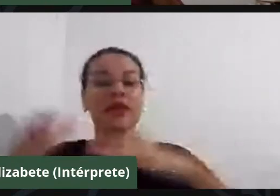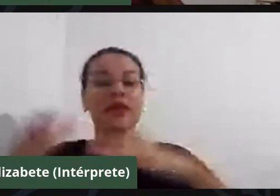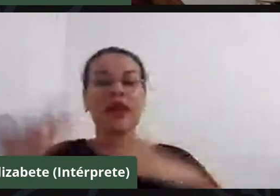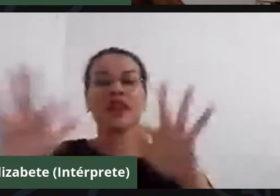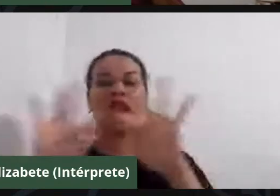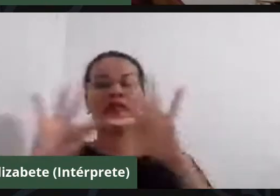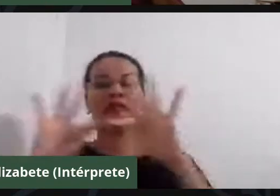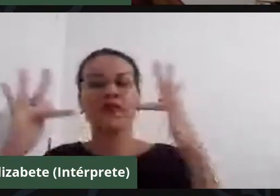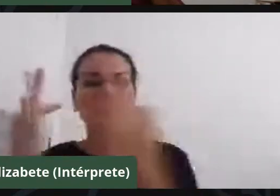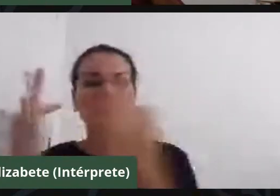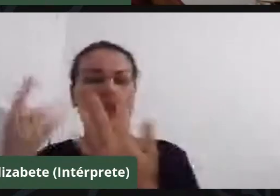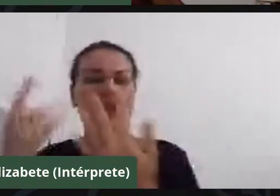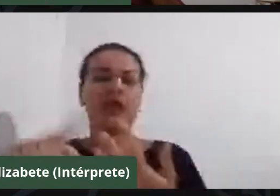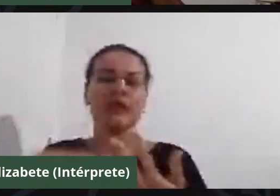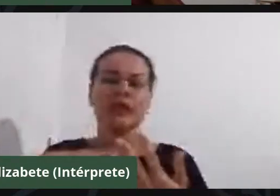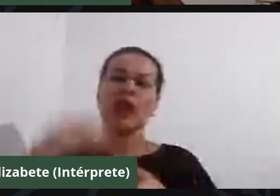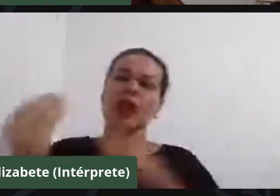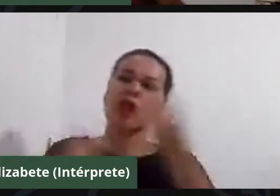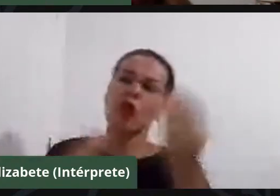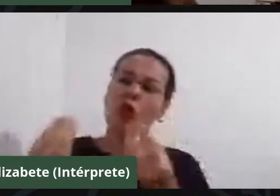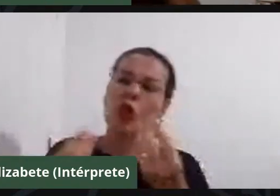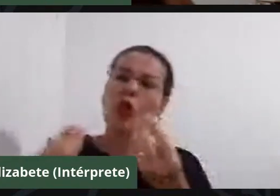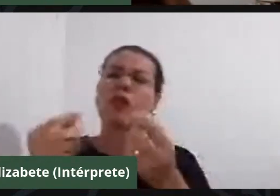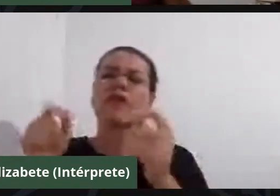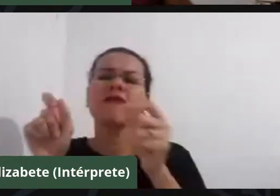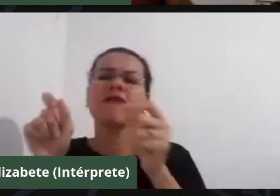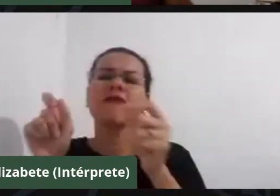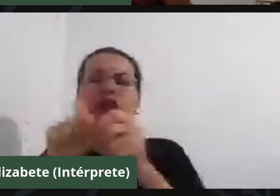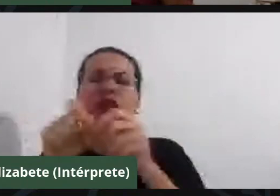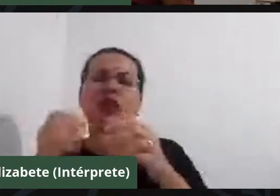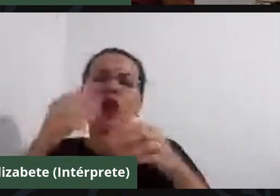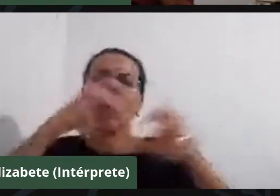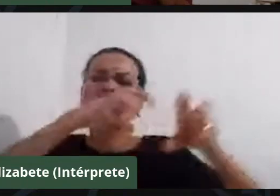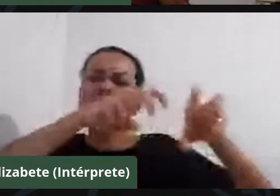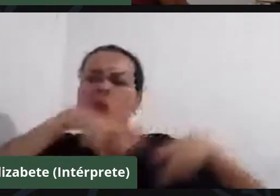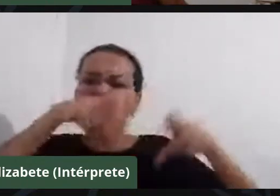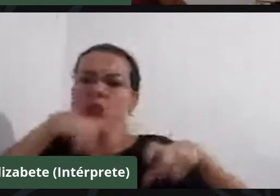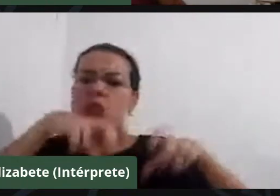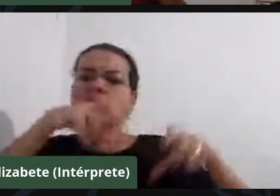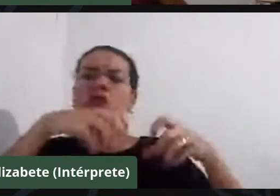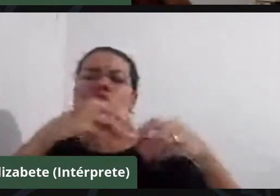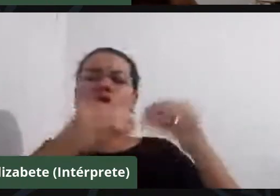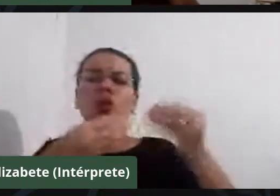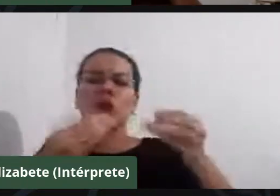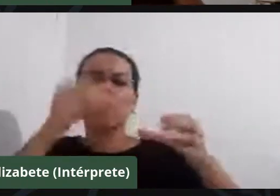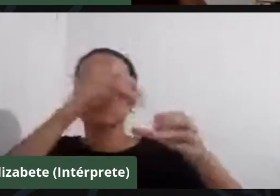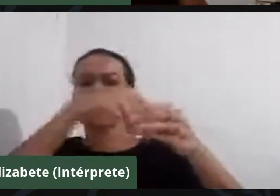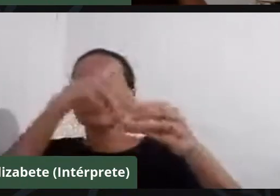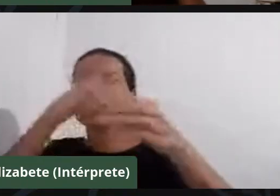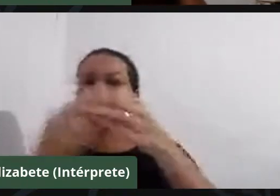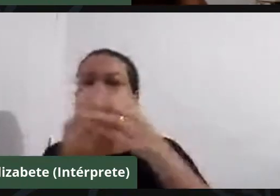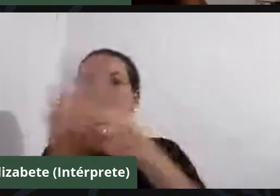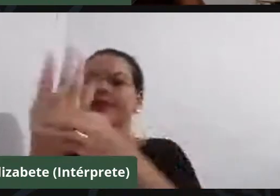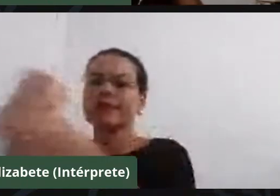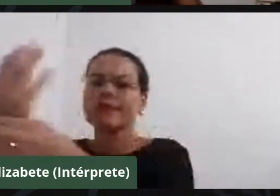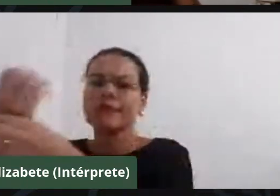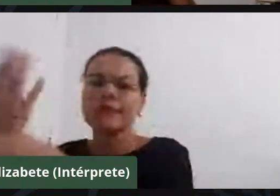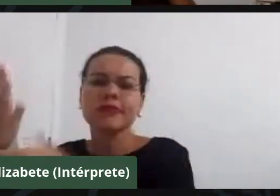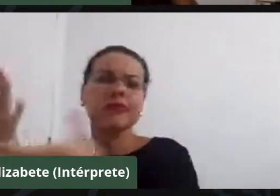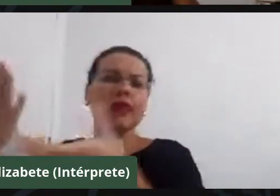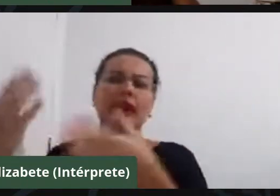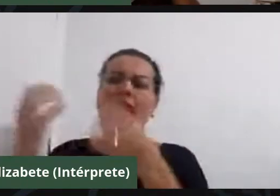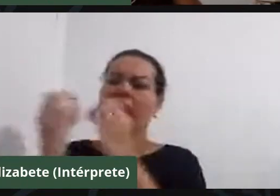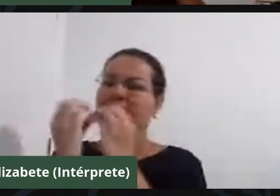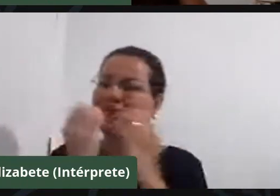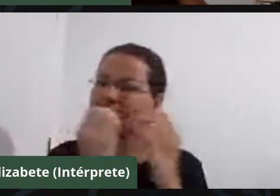consórcio, planta milho, feijão, e consegue usar esse sistema, eu estou chamando isso de interação de saberes, porque quando